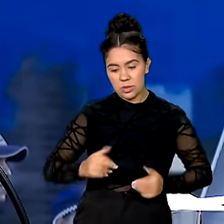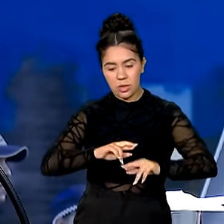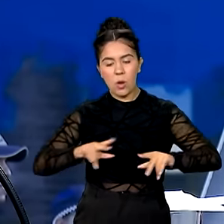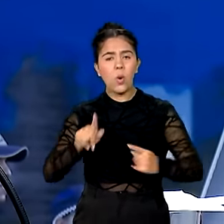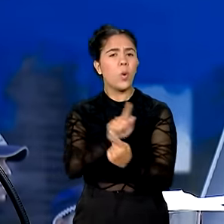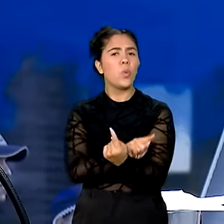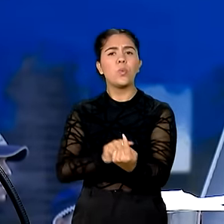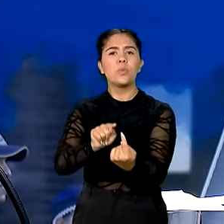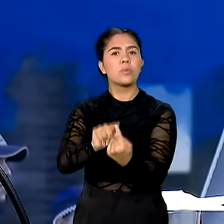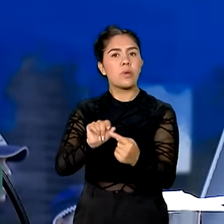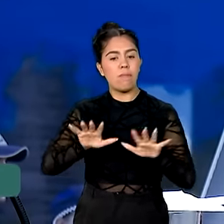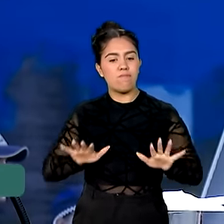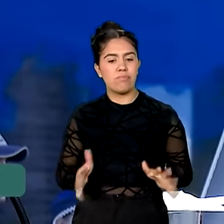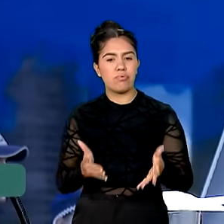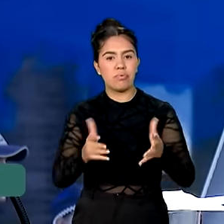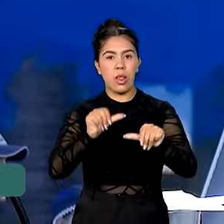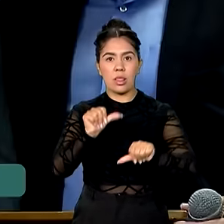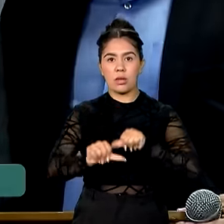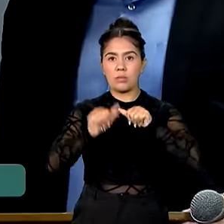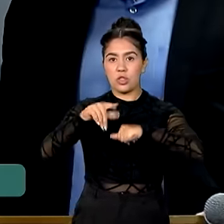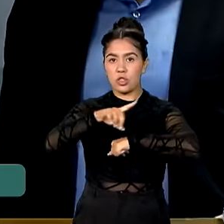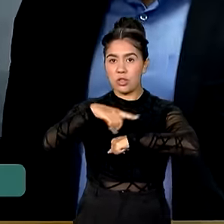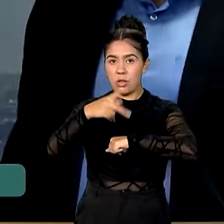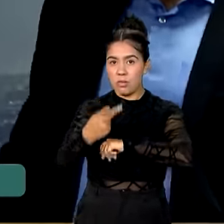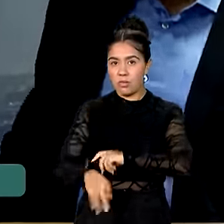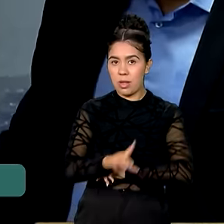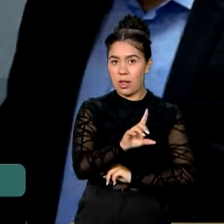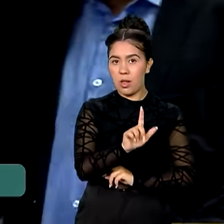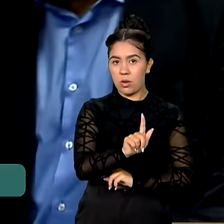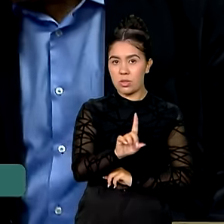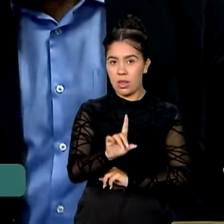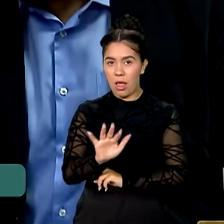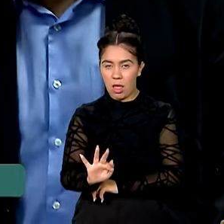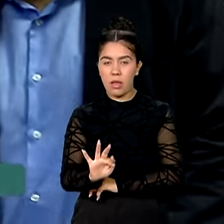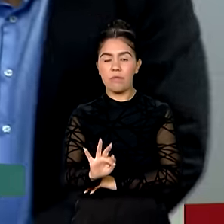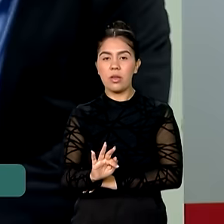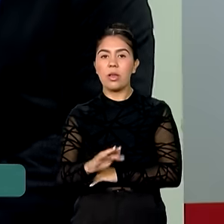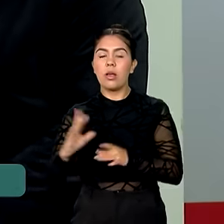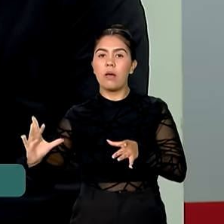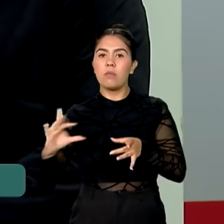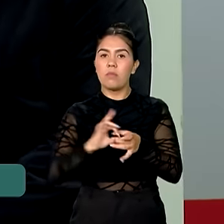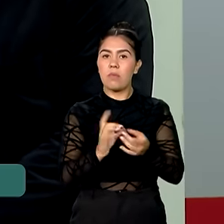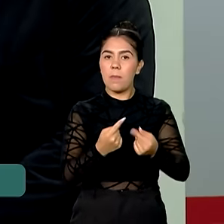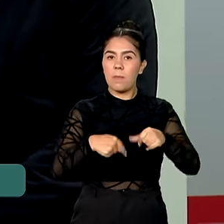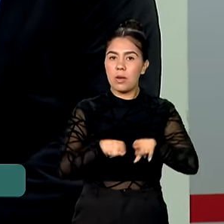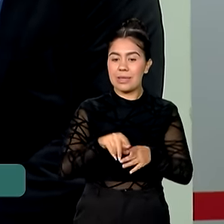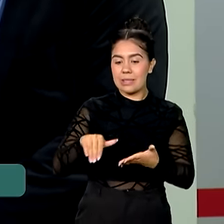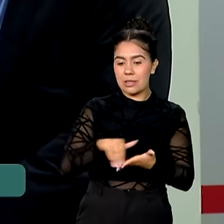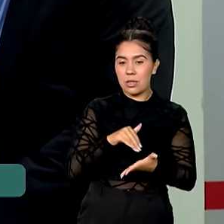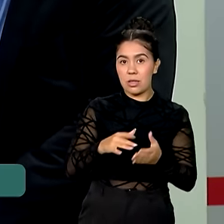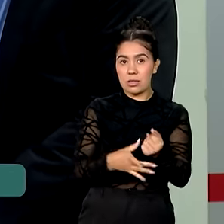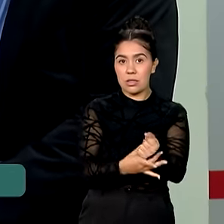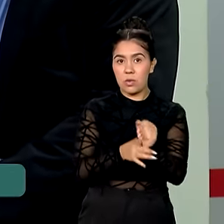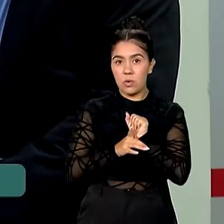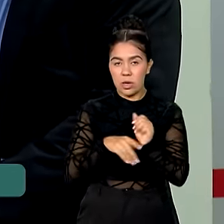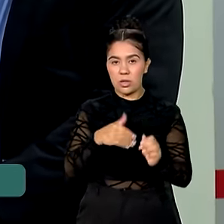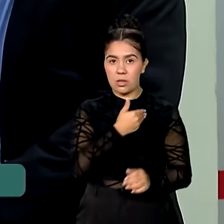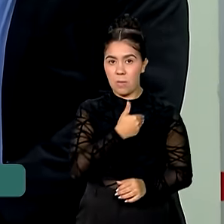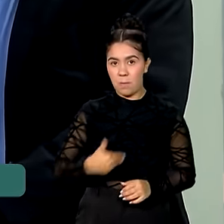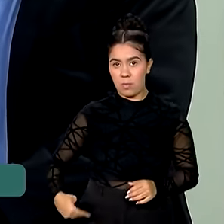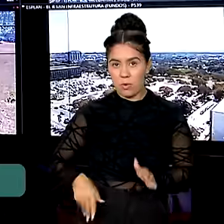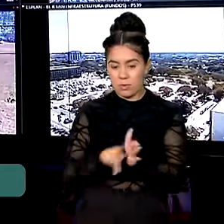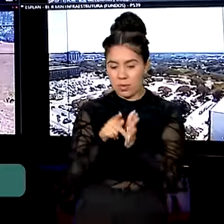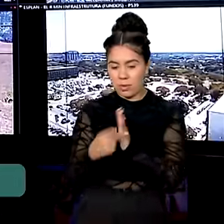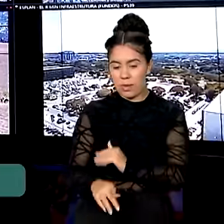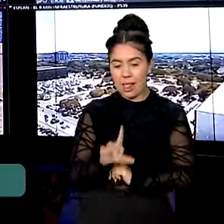transformação digital no governo federal. Por meio de um convênio com a Secretaria de Segurança Pública do DF, a agência